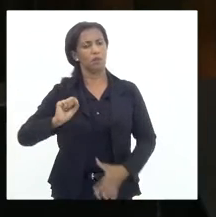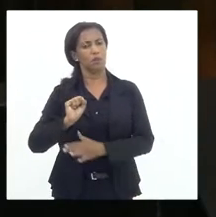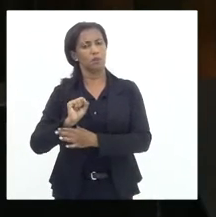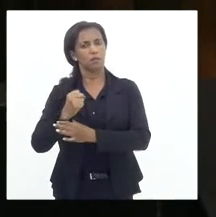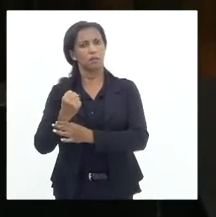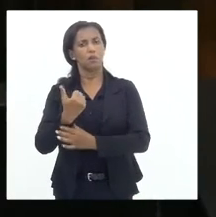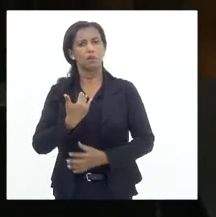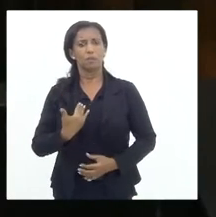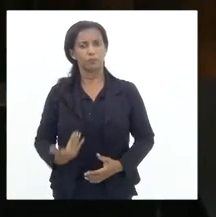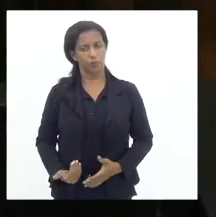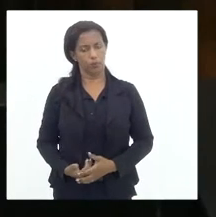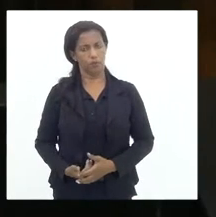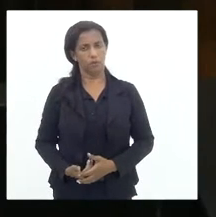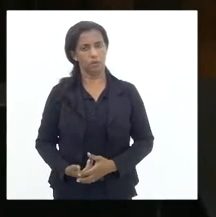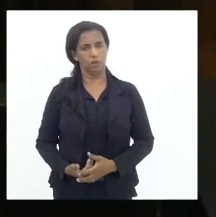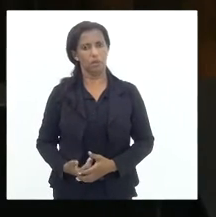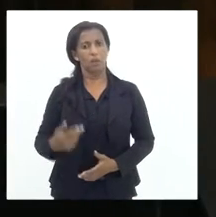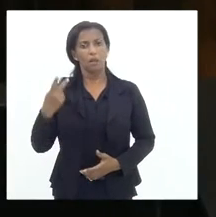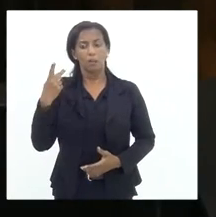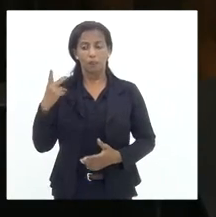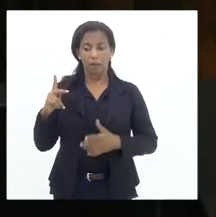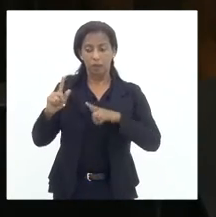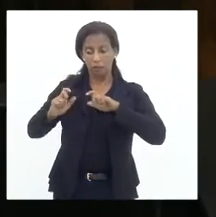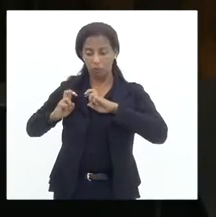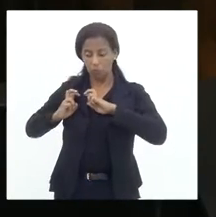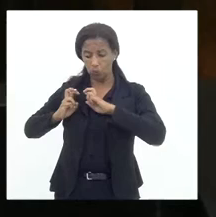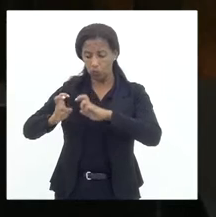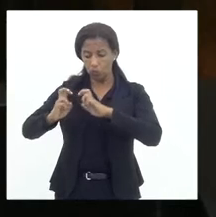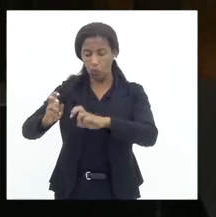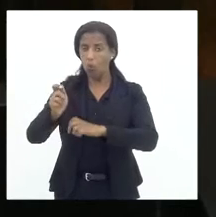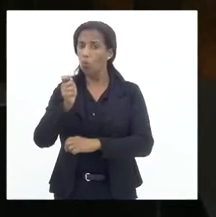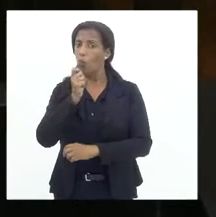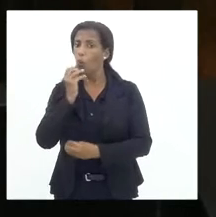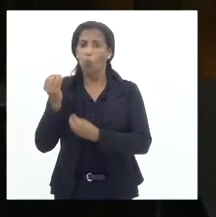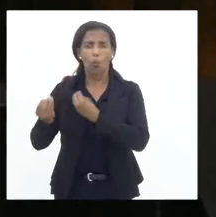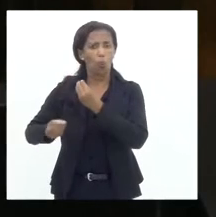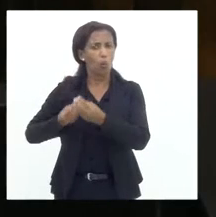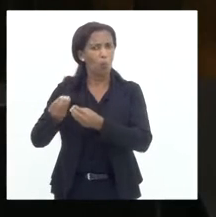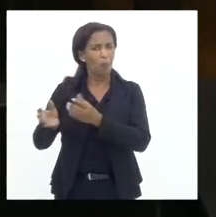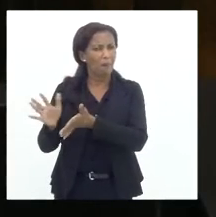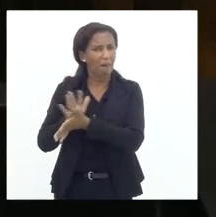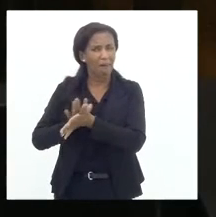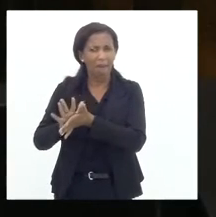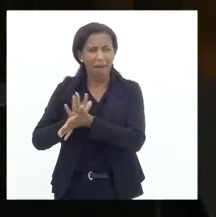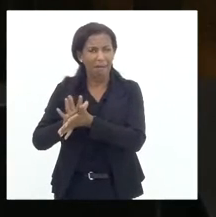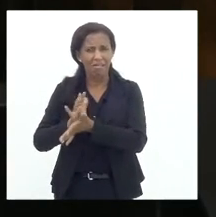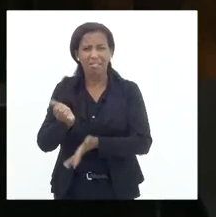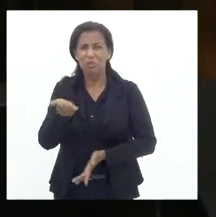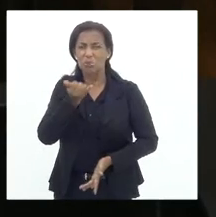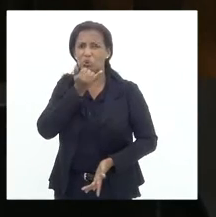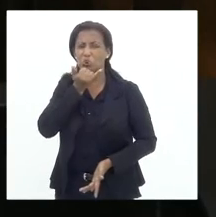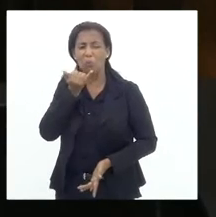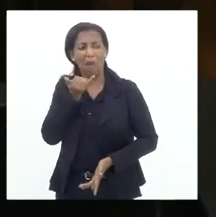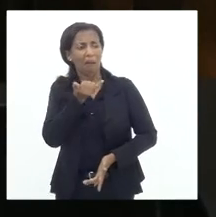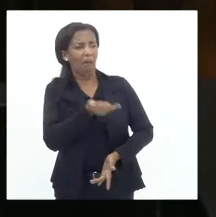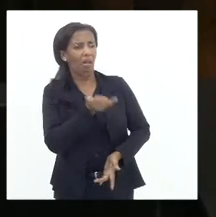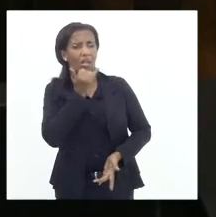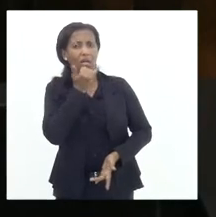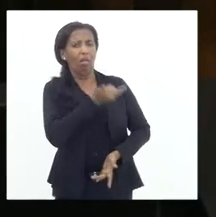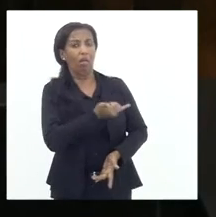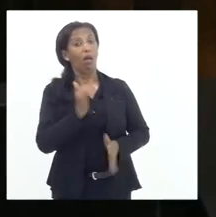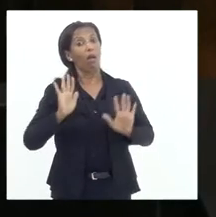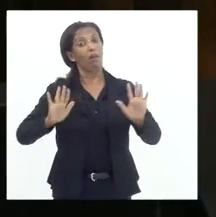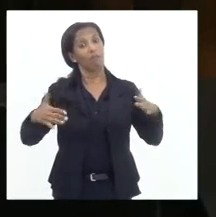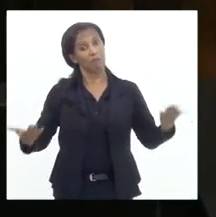para que a supervia não tenha como, de qualquer maneira, dar desculpas e aí nós vamos